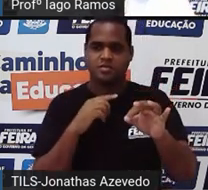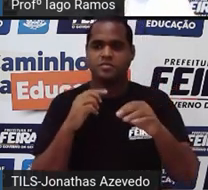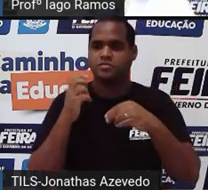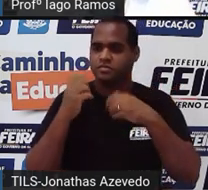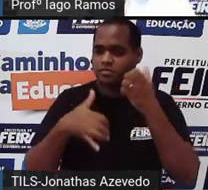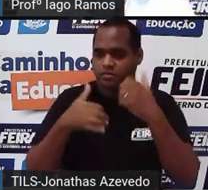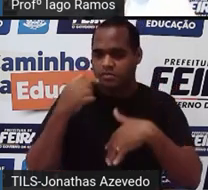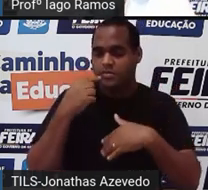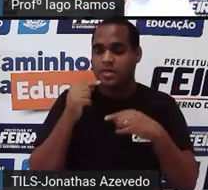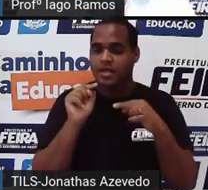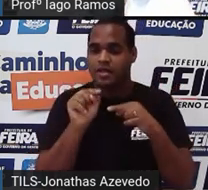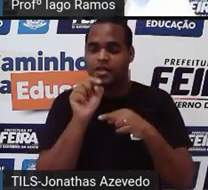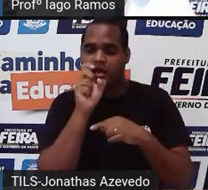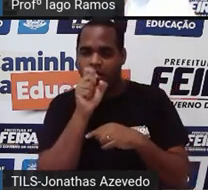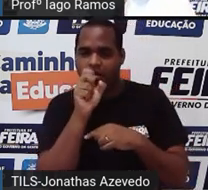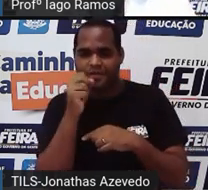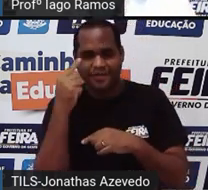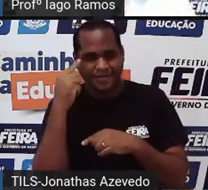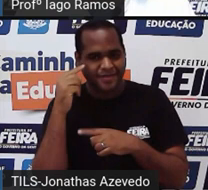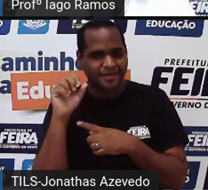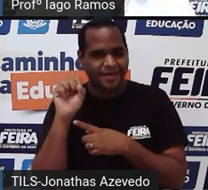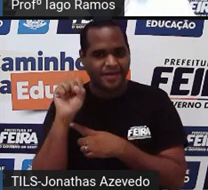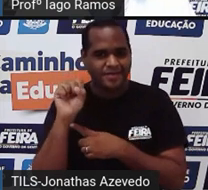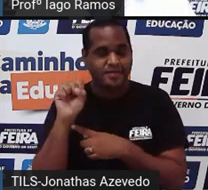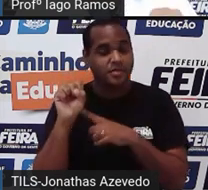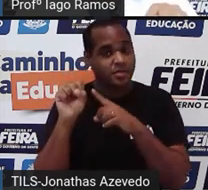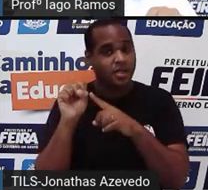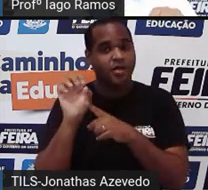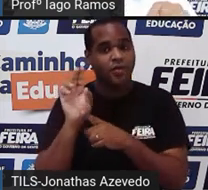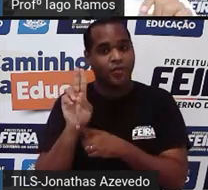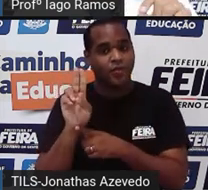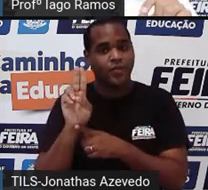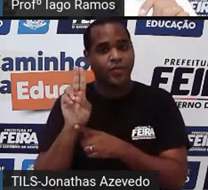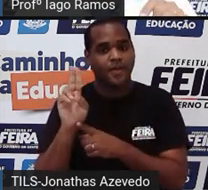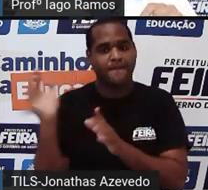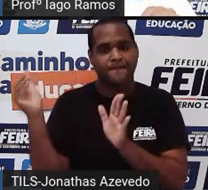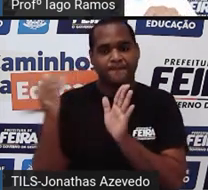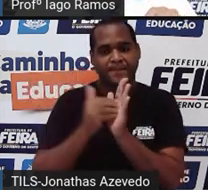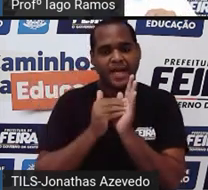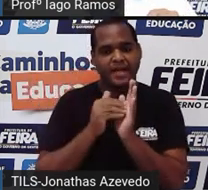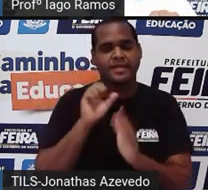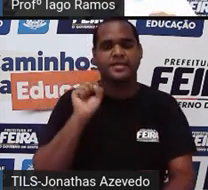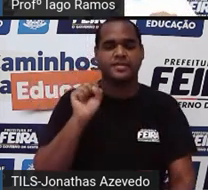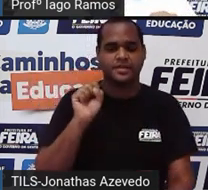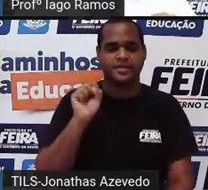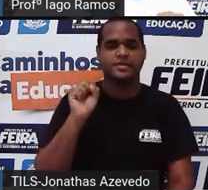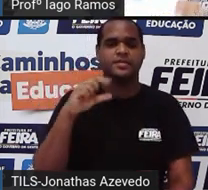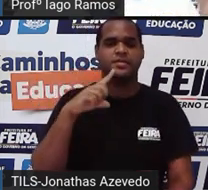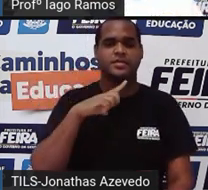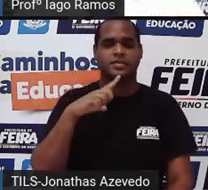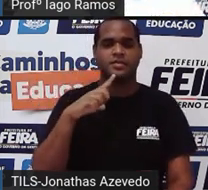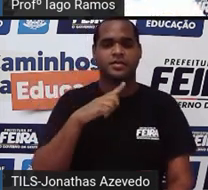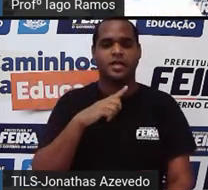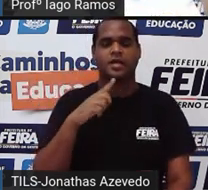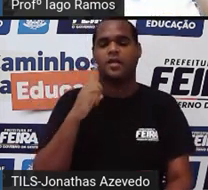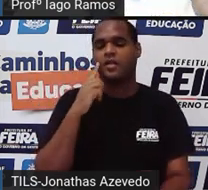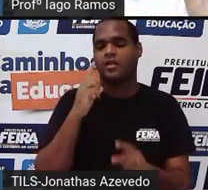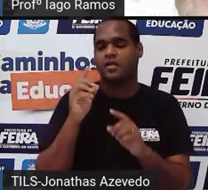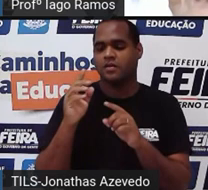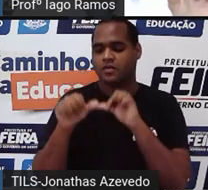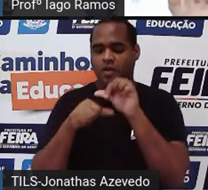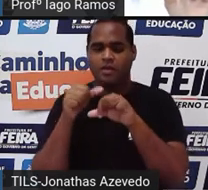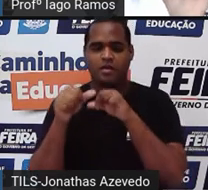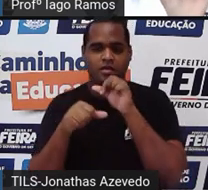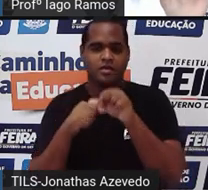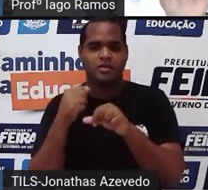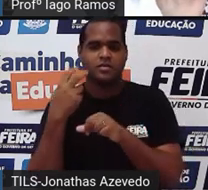laranja o ponto S olha só de U até o ponto S que é o espelho tá passando por dois